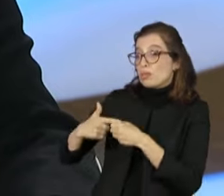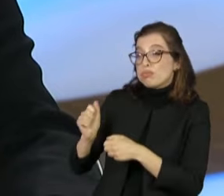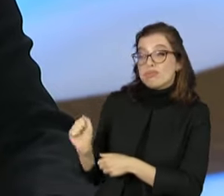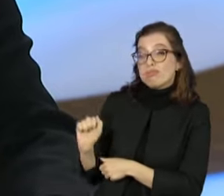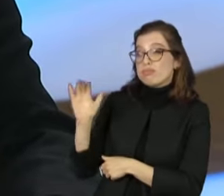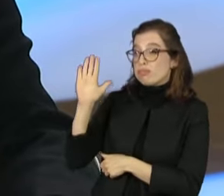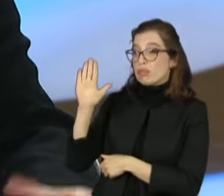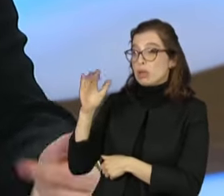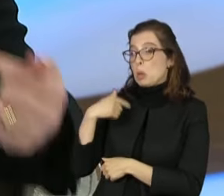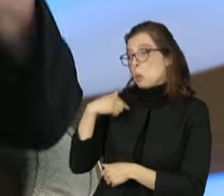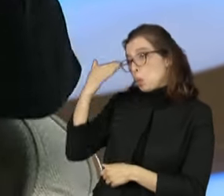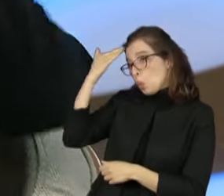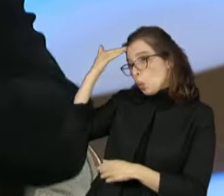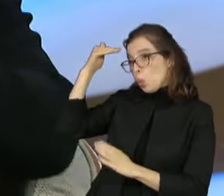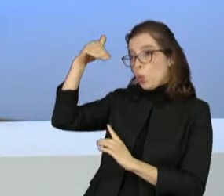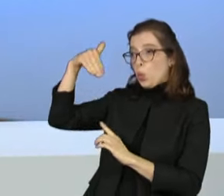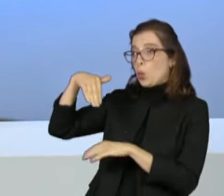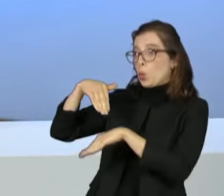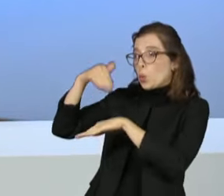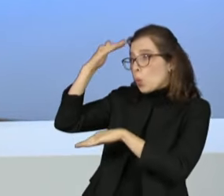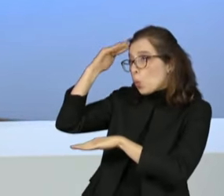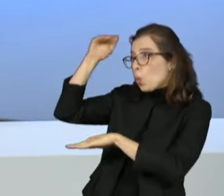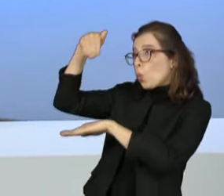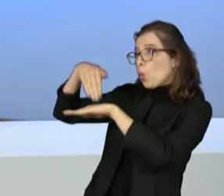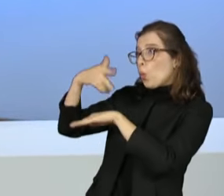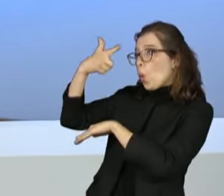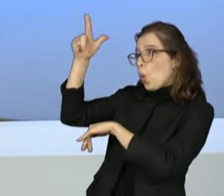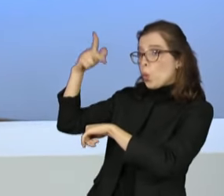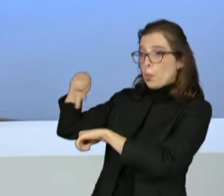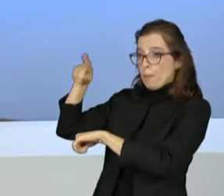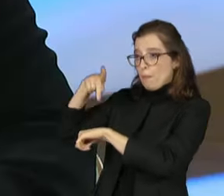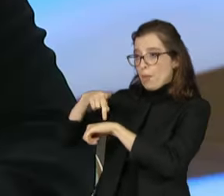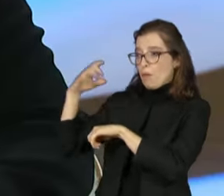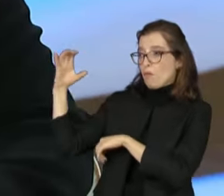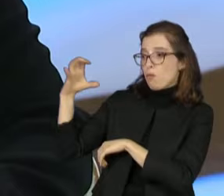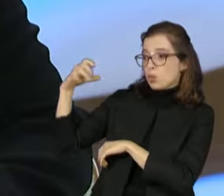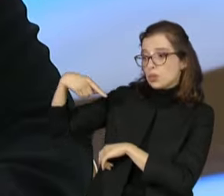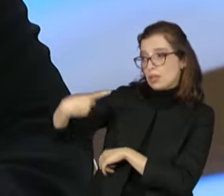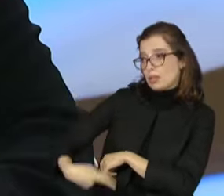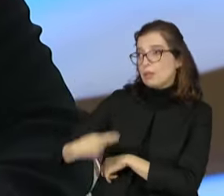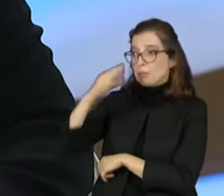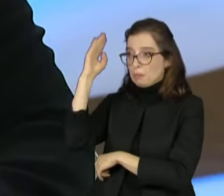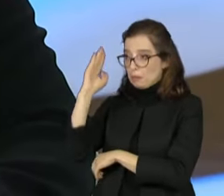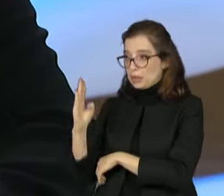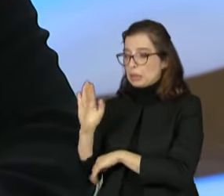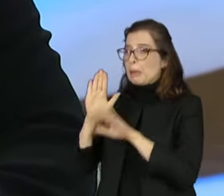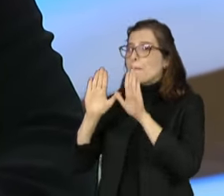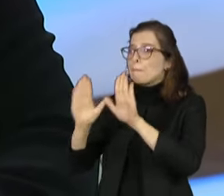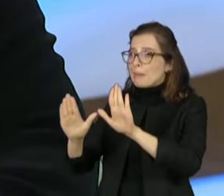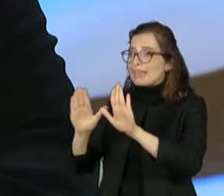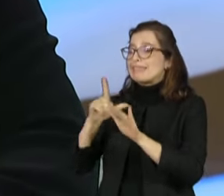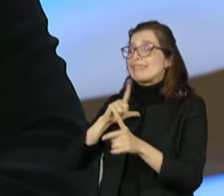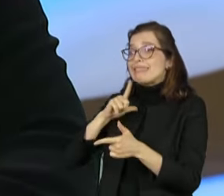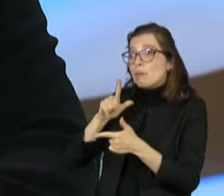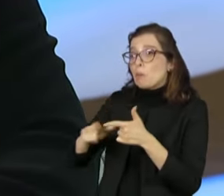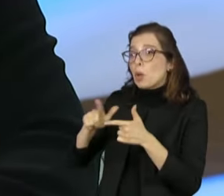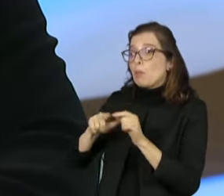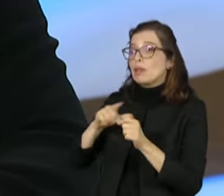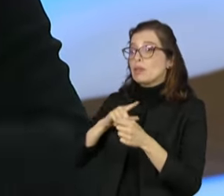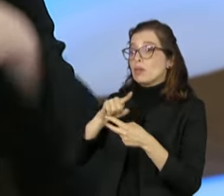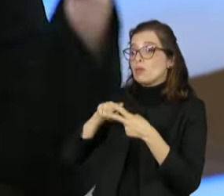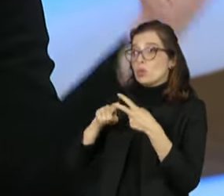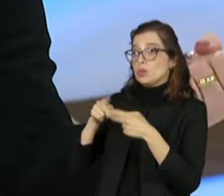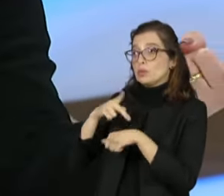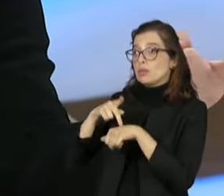alia os problemas externos com o nosso problema interno criado pela boca do presidente. Toda vez que o presidente da República fala